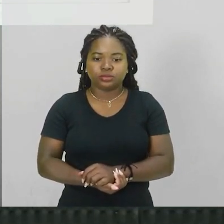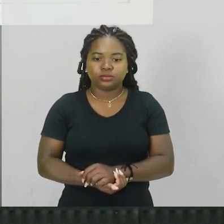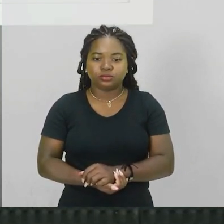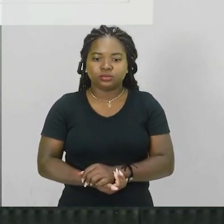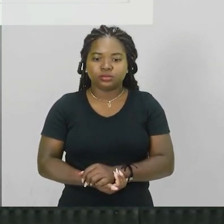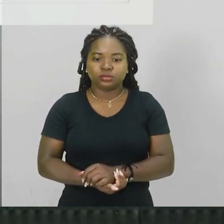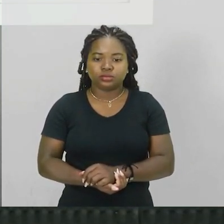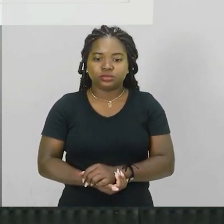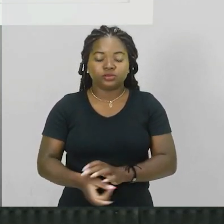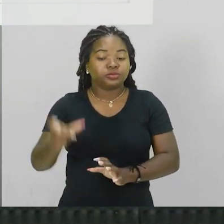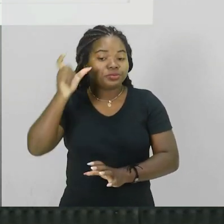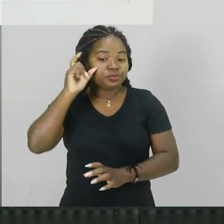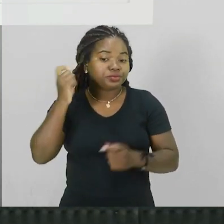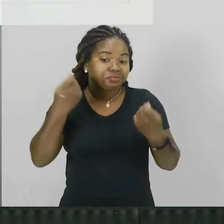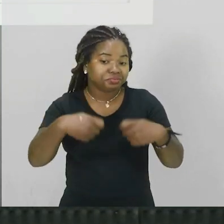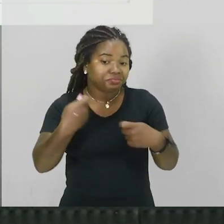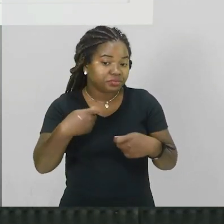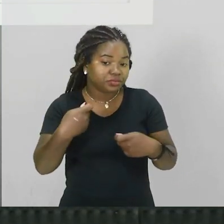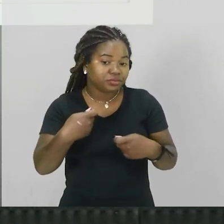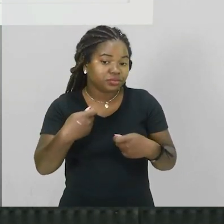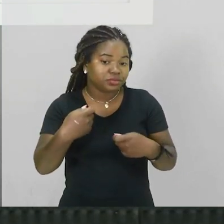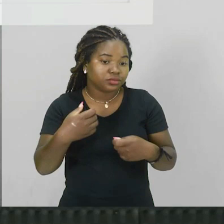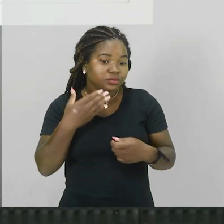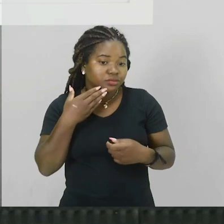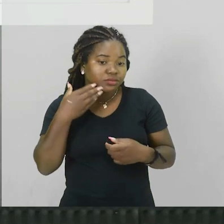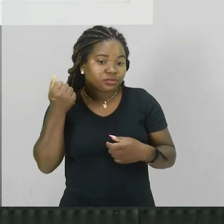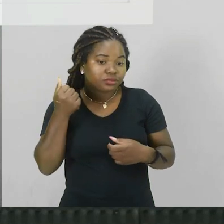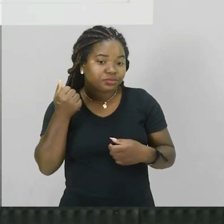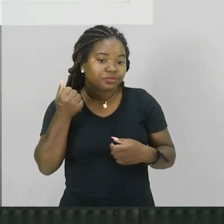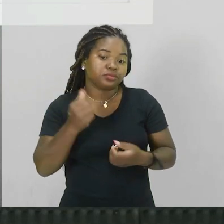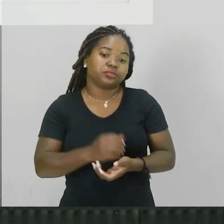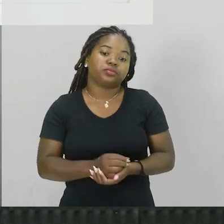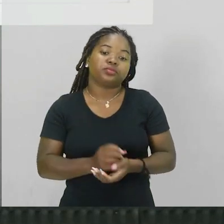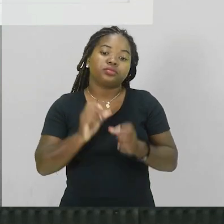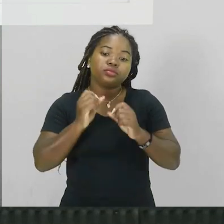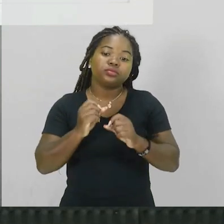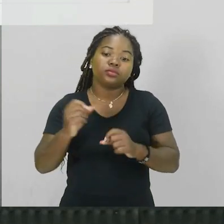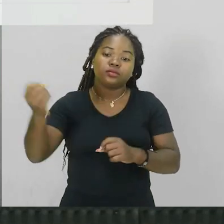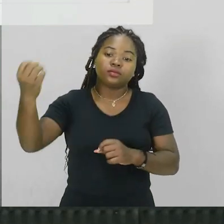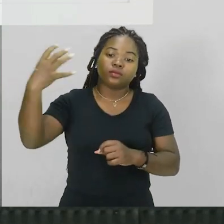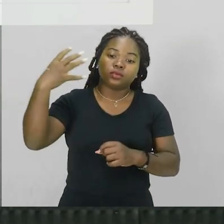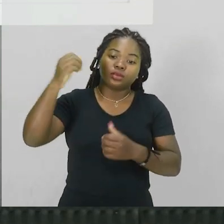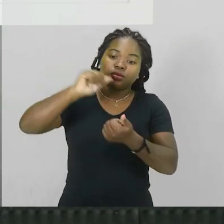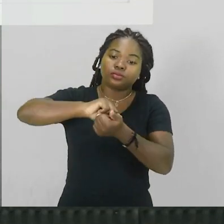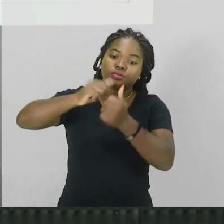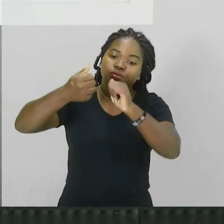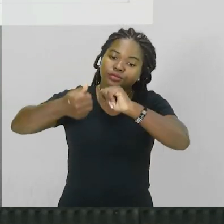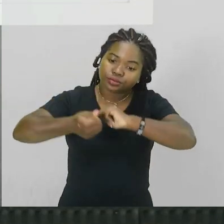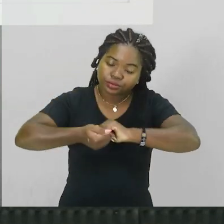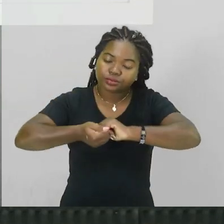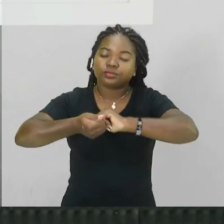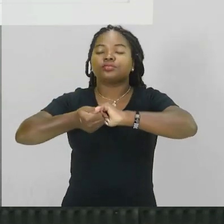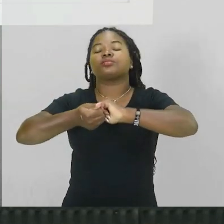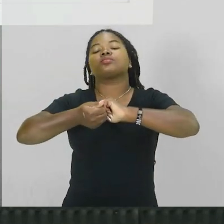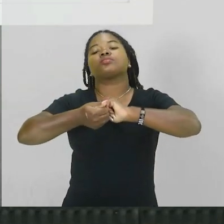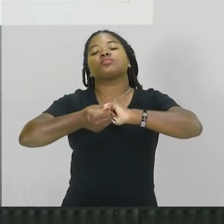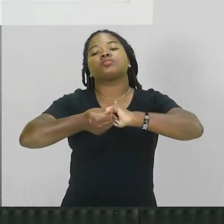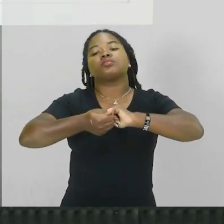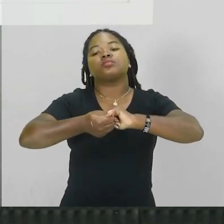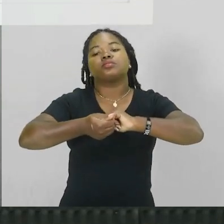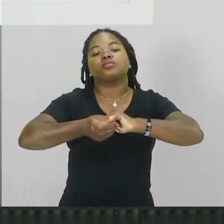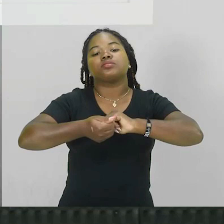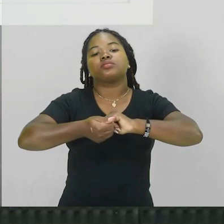facilitar né? essa passagem dessa luz e fazer com que essa luz ela se adeque não é? àquela